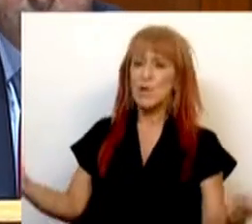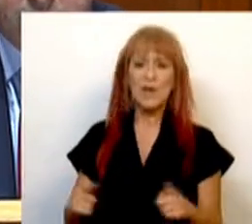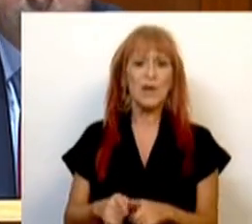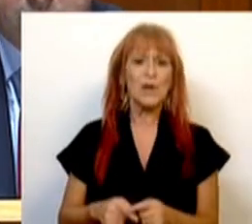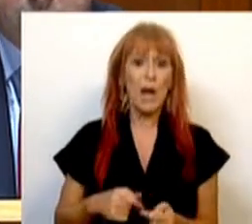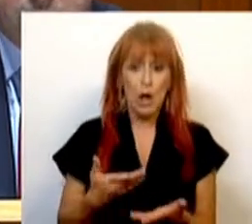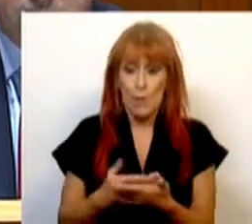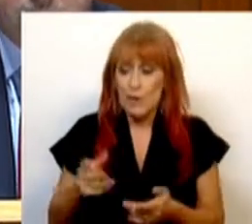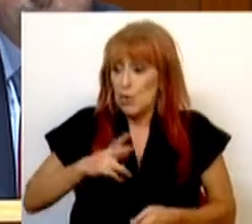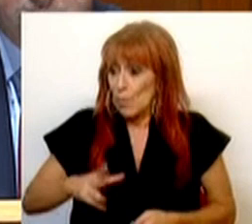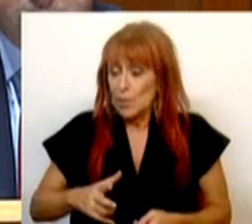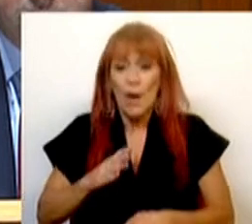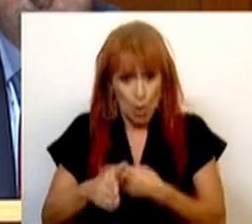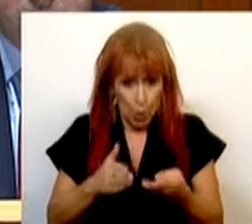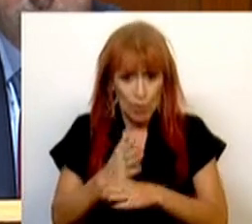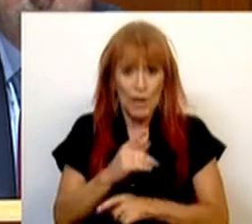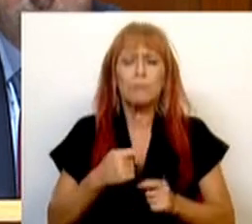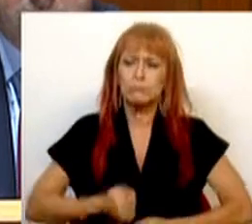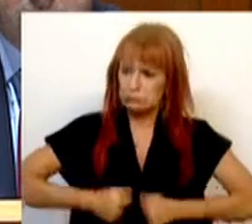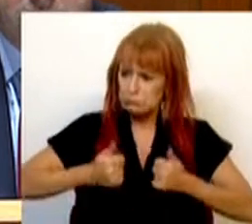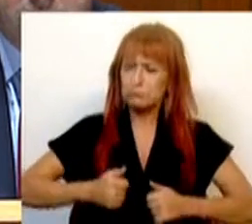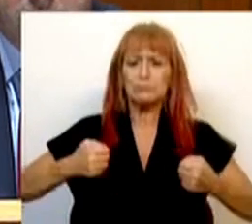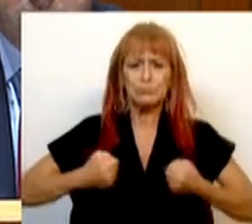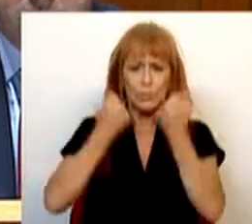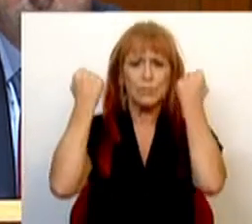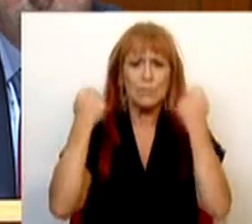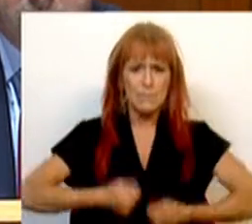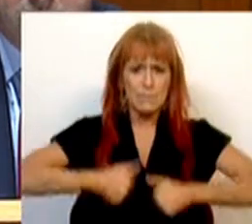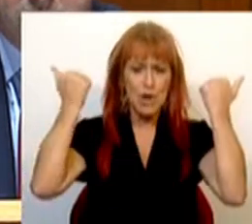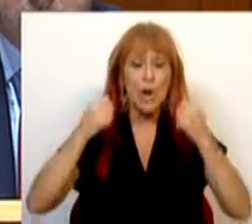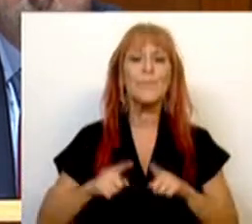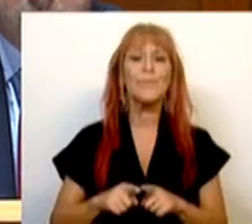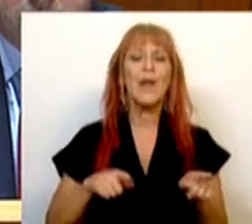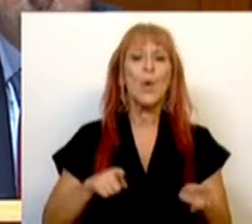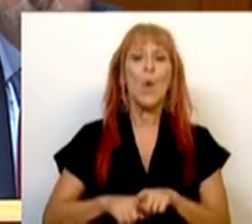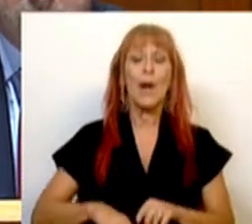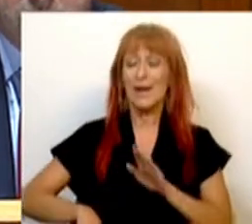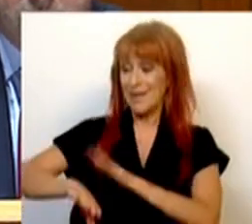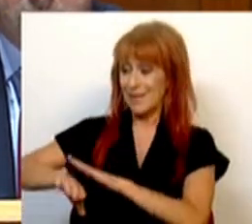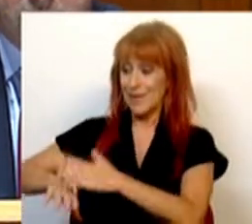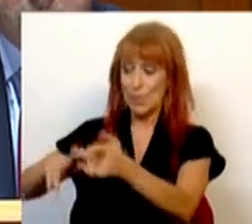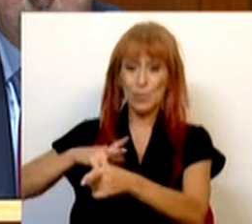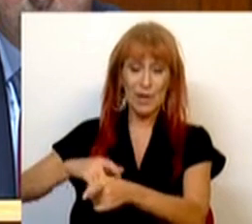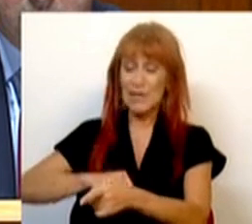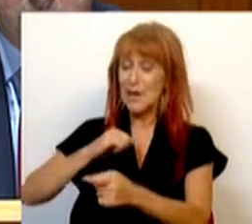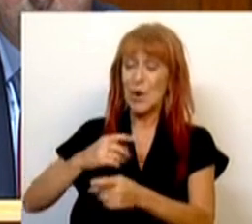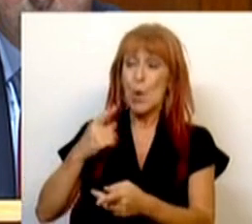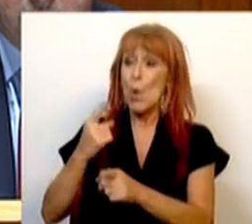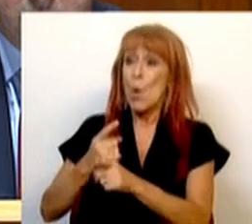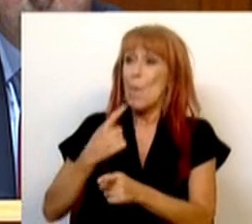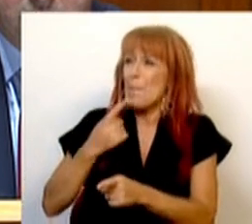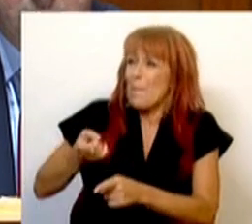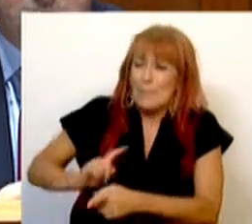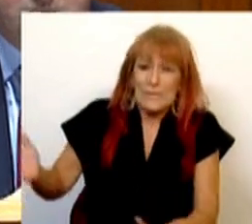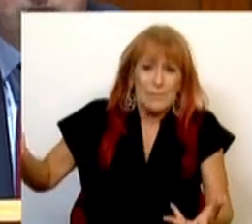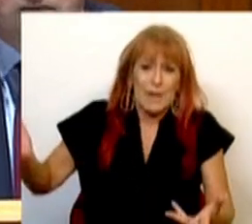a economia portuguesa continua a ganhar competitividade. E é, enquanto a direita portuguesa, não continuar sem